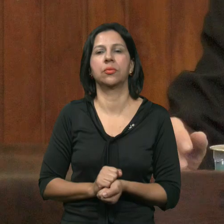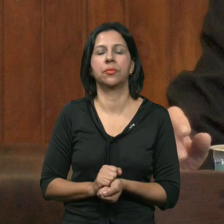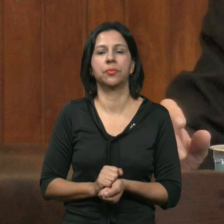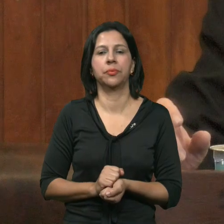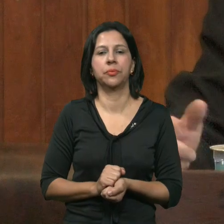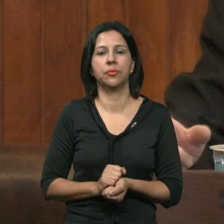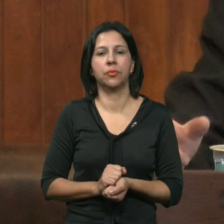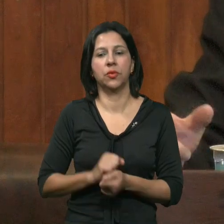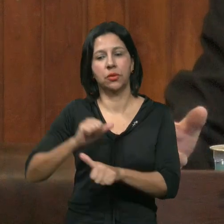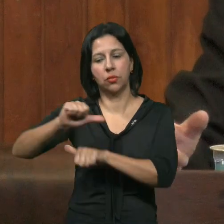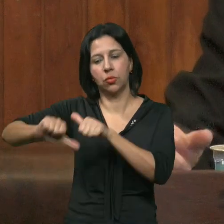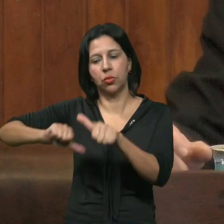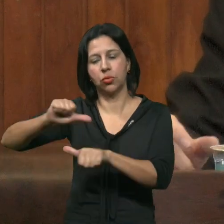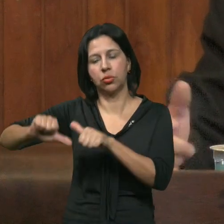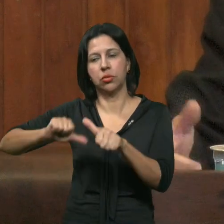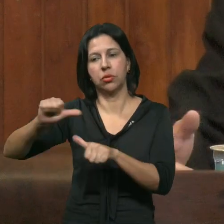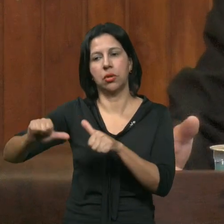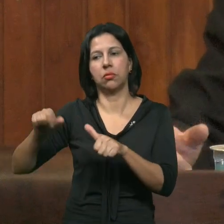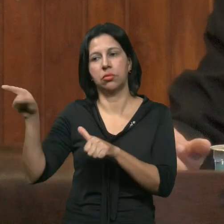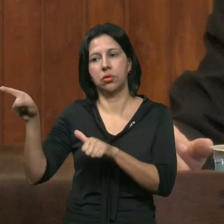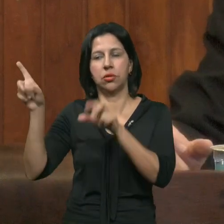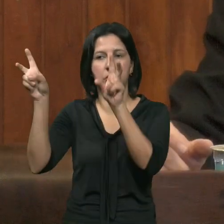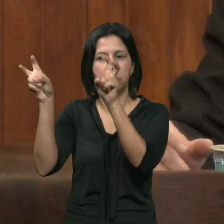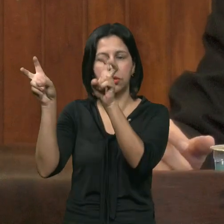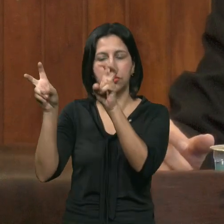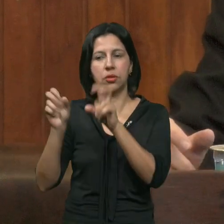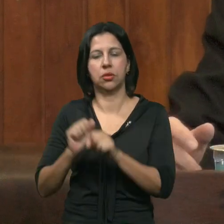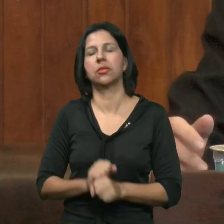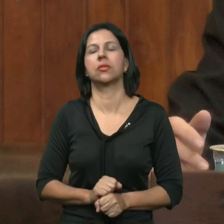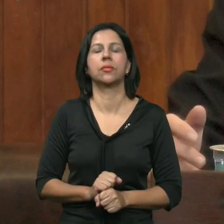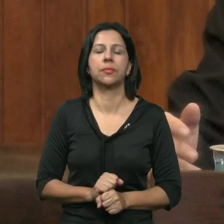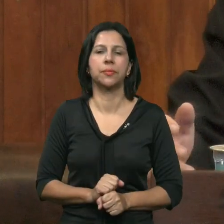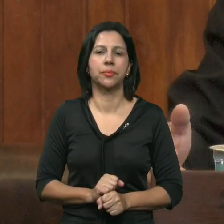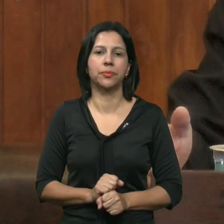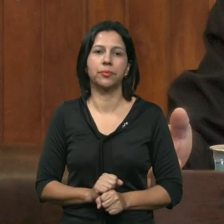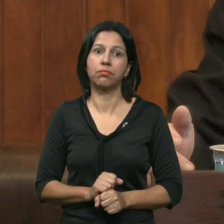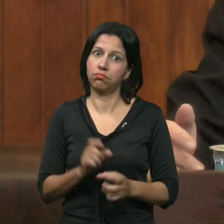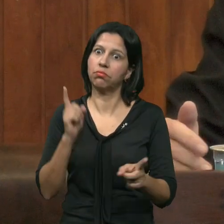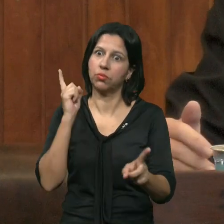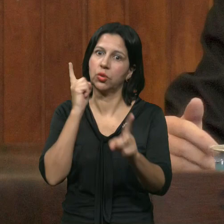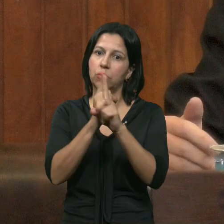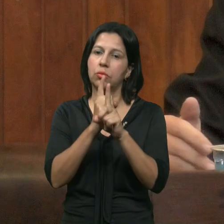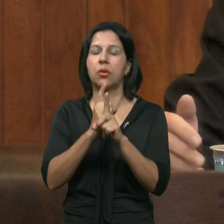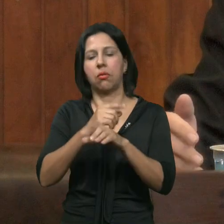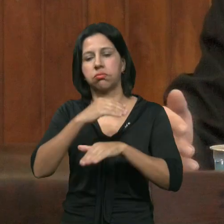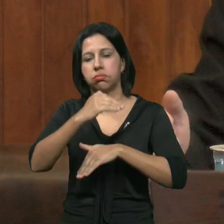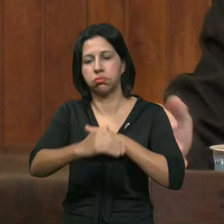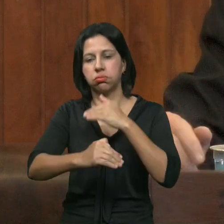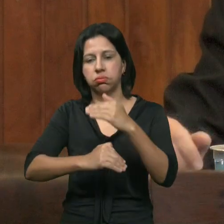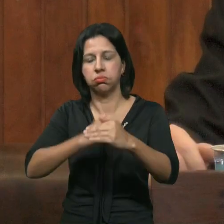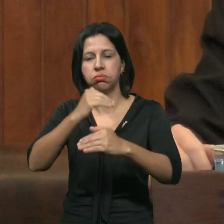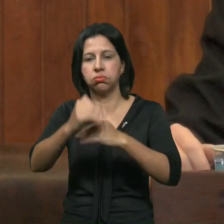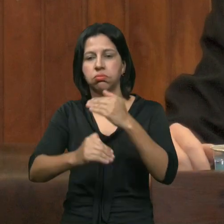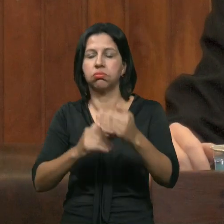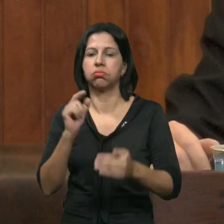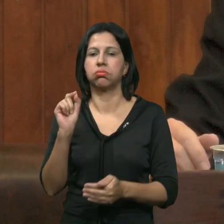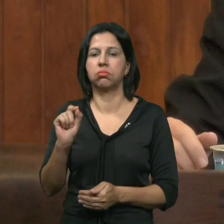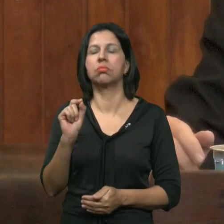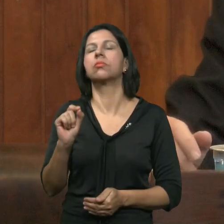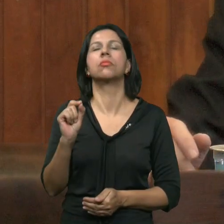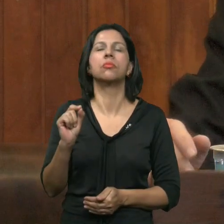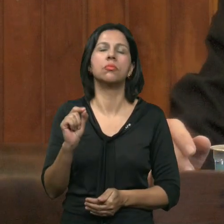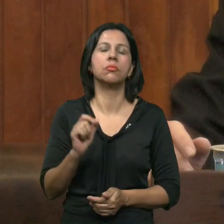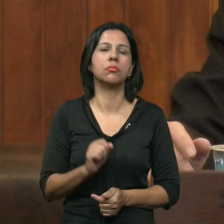Mudar a sua Referência Nós vamos Encontrar ao longo Do tempo Aqui ainda Eu